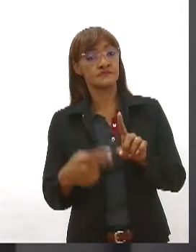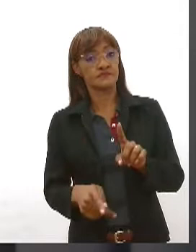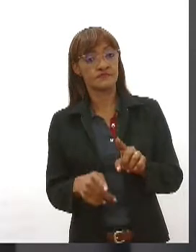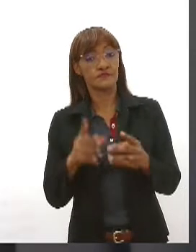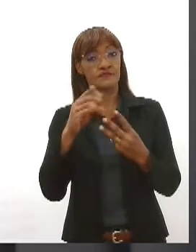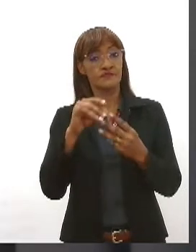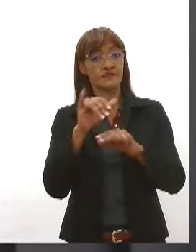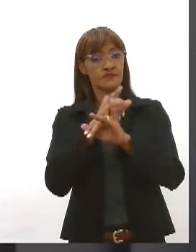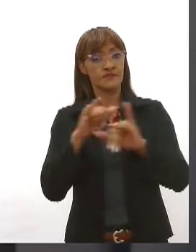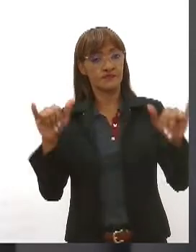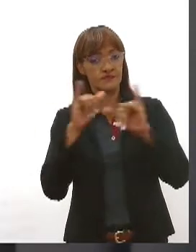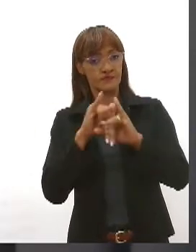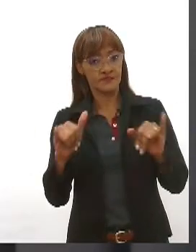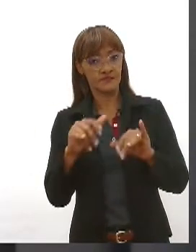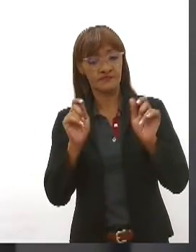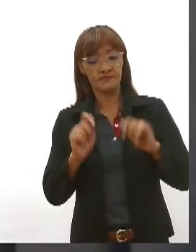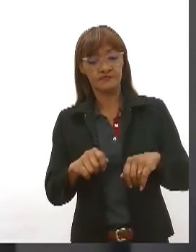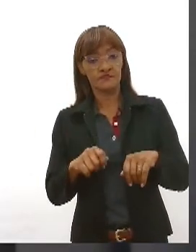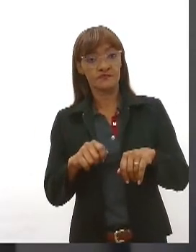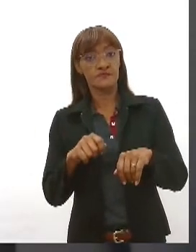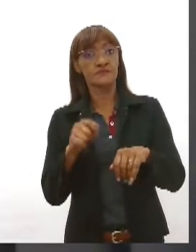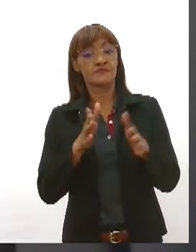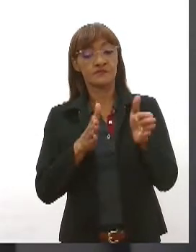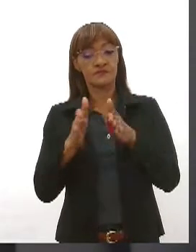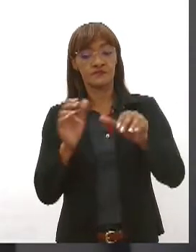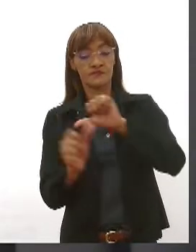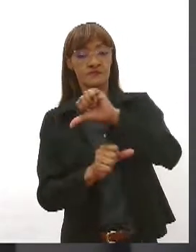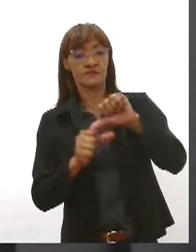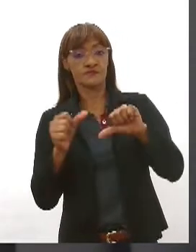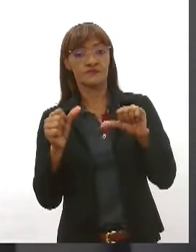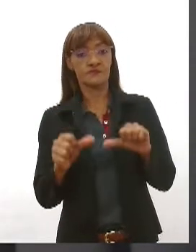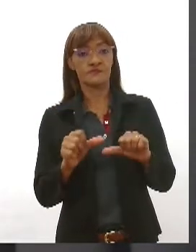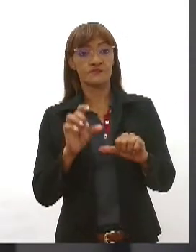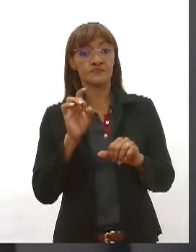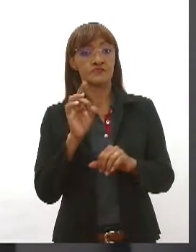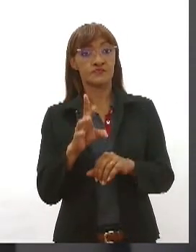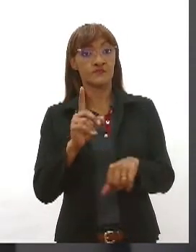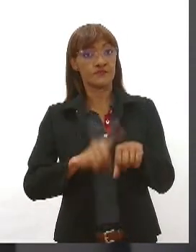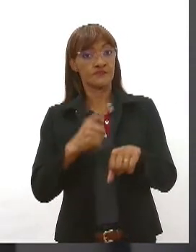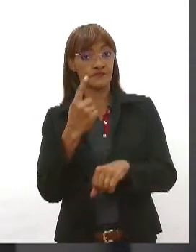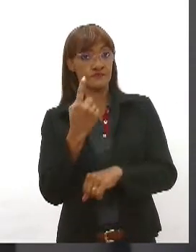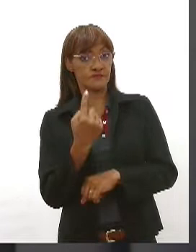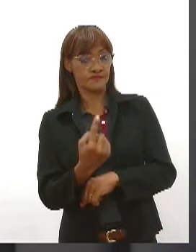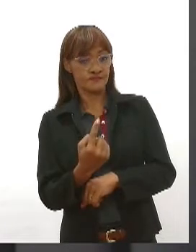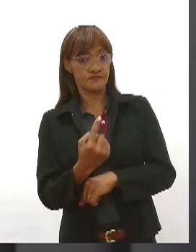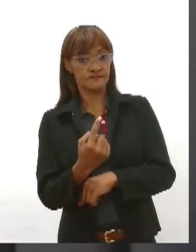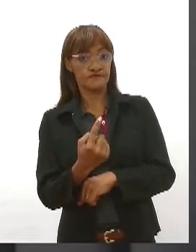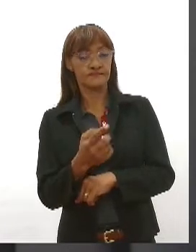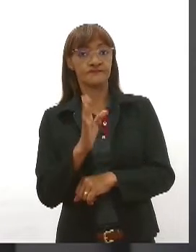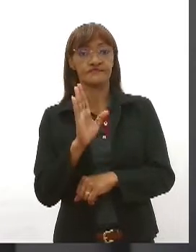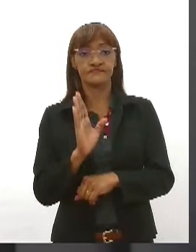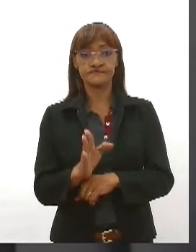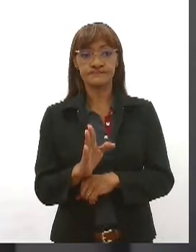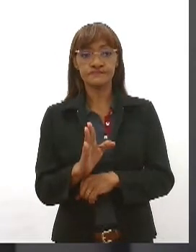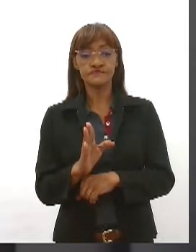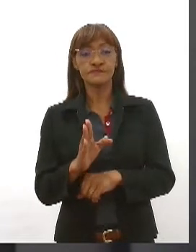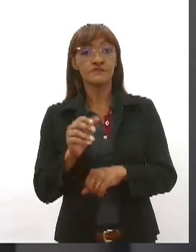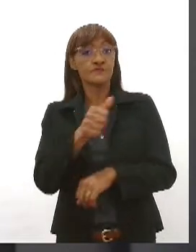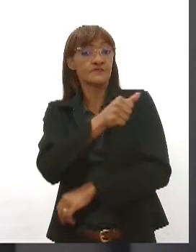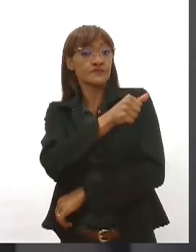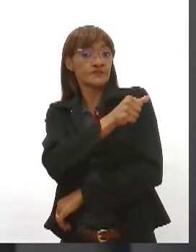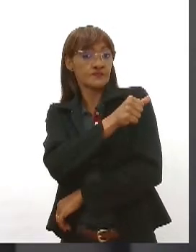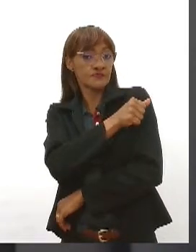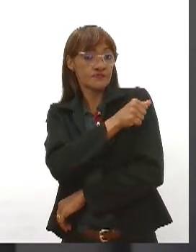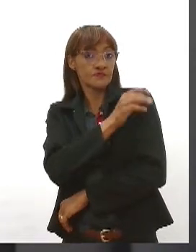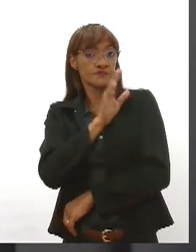realização da troca poderá ser realizado somente uma vez. É indispensável que o aluno tenha integralizado ao